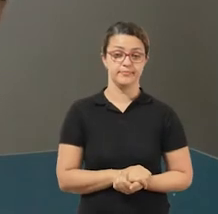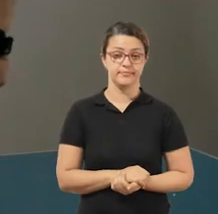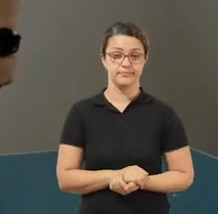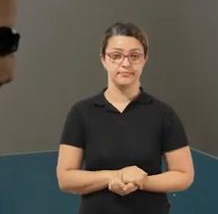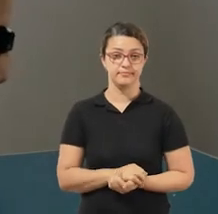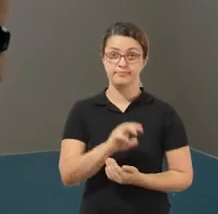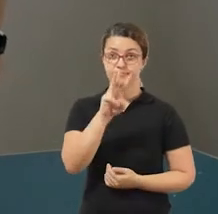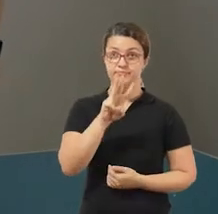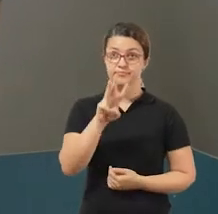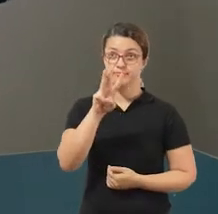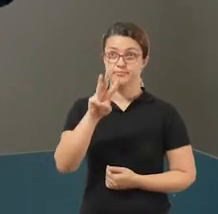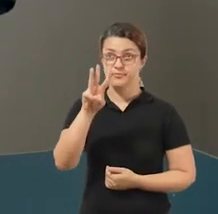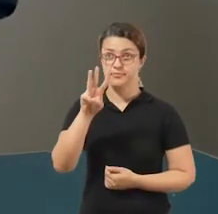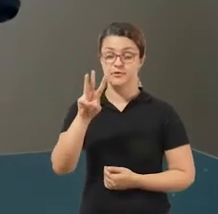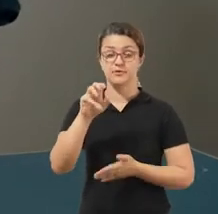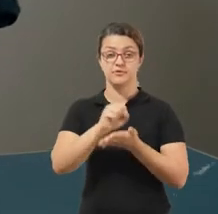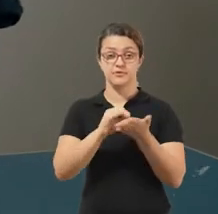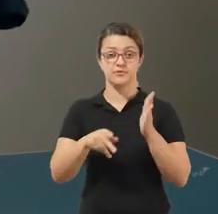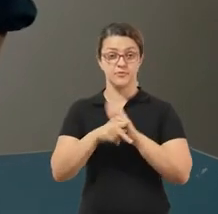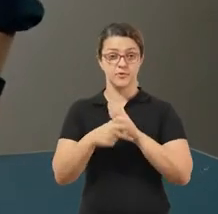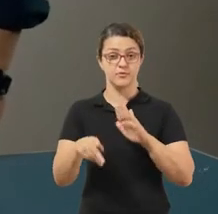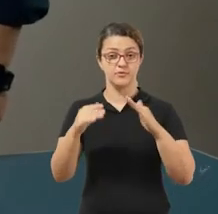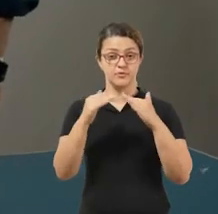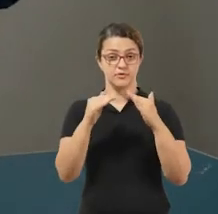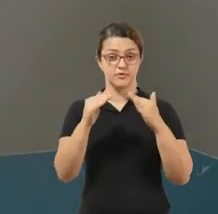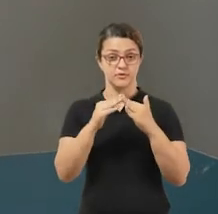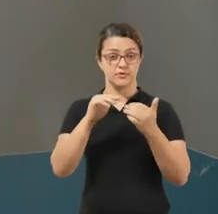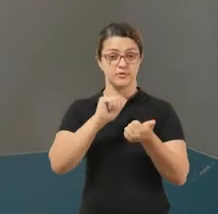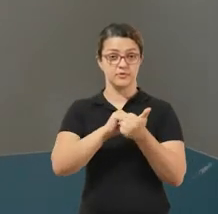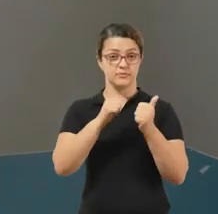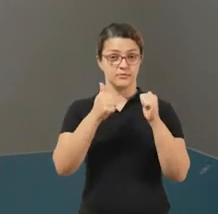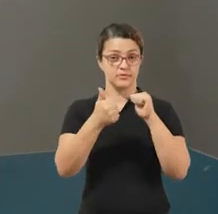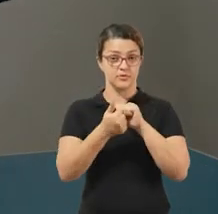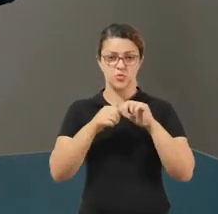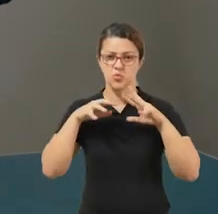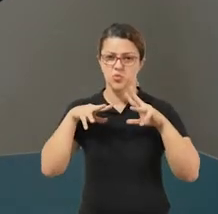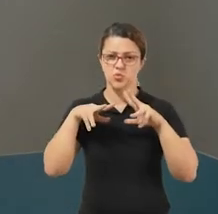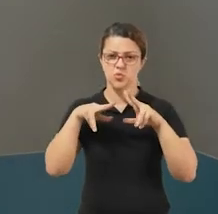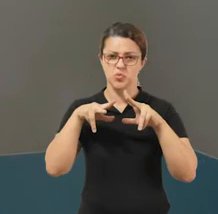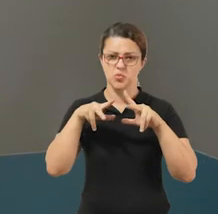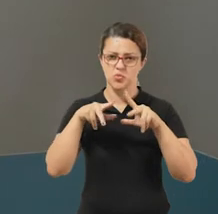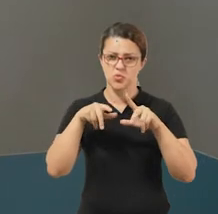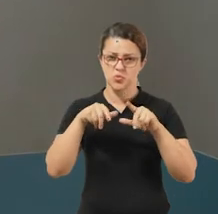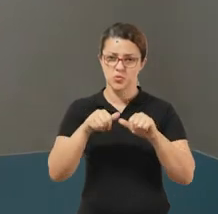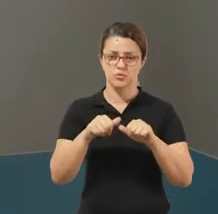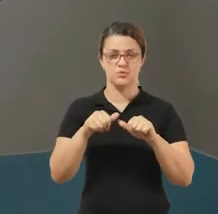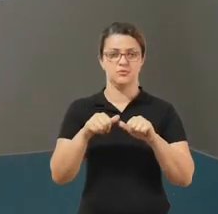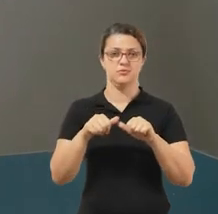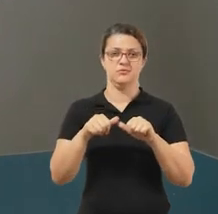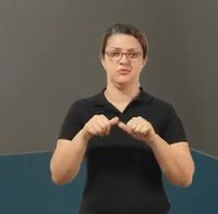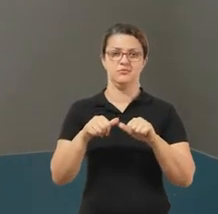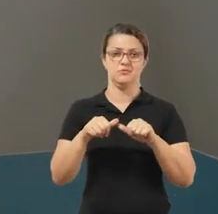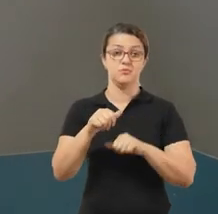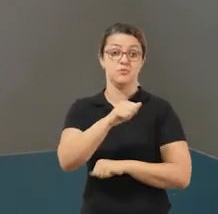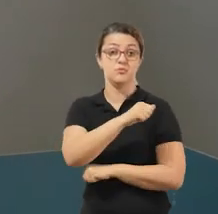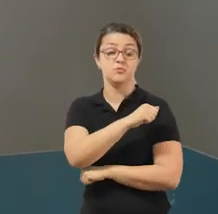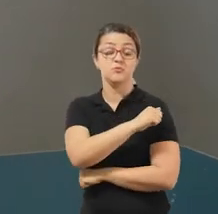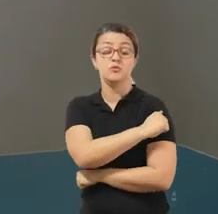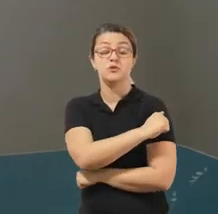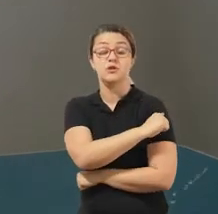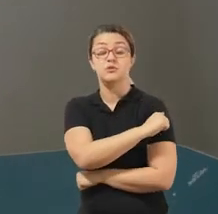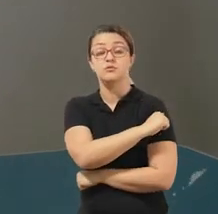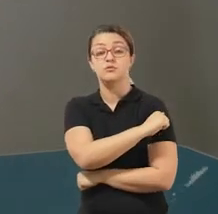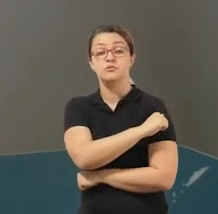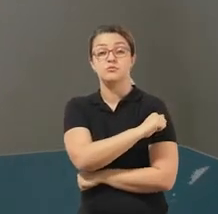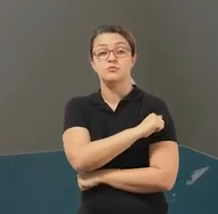O link lição de casa hoje, ele traz nas atividades adaptadas, todas elas têm uma adaptação para os alunos com deficiência, tá?